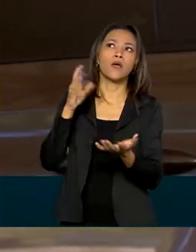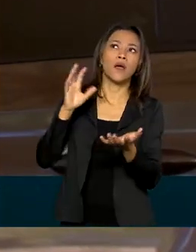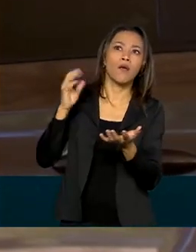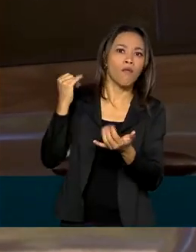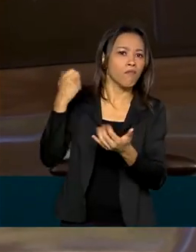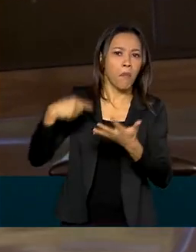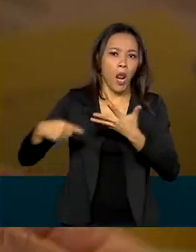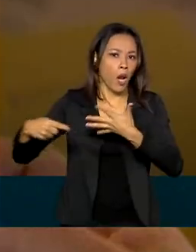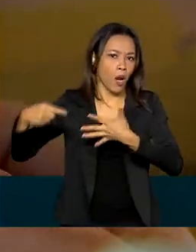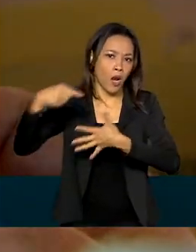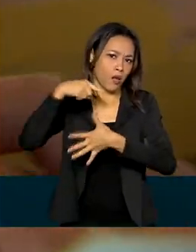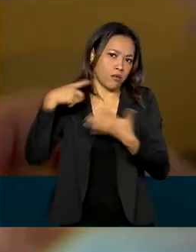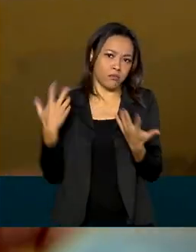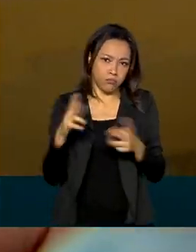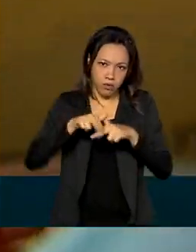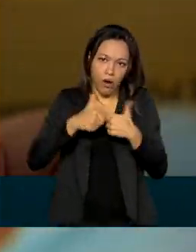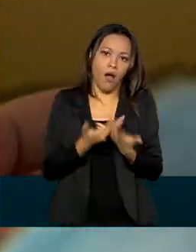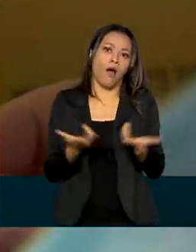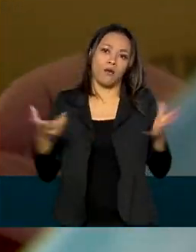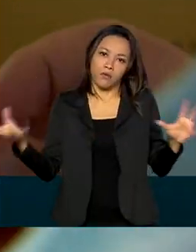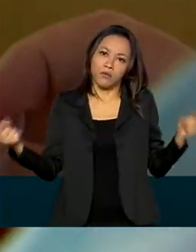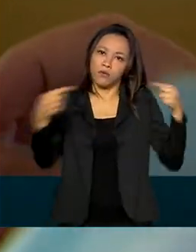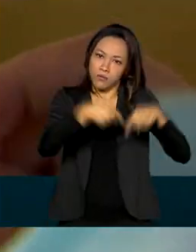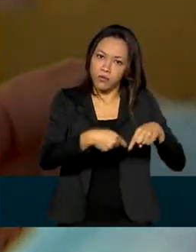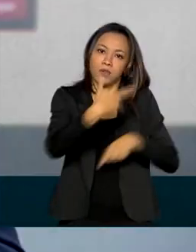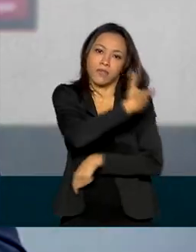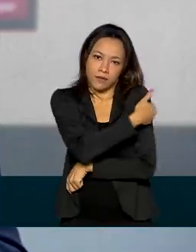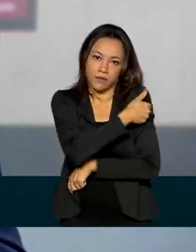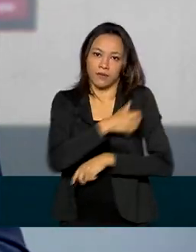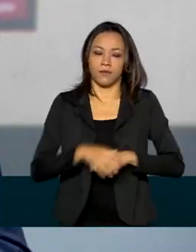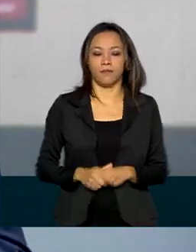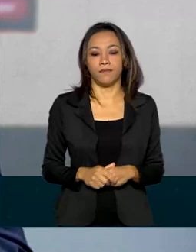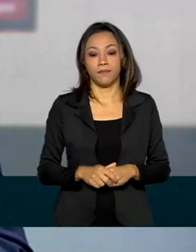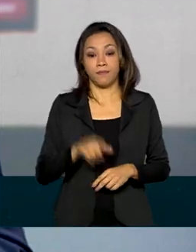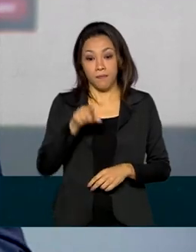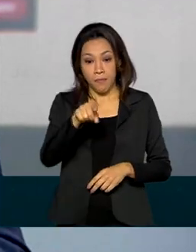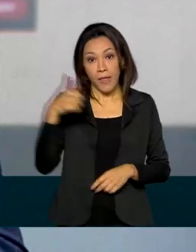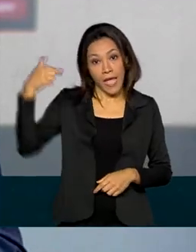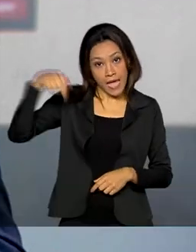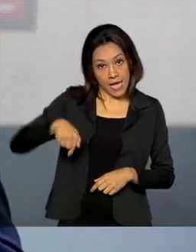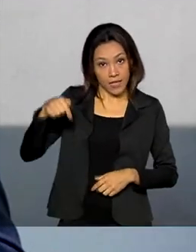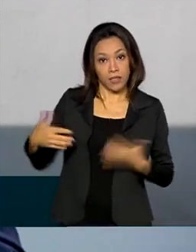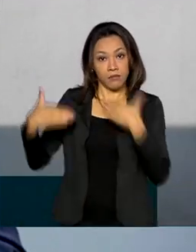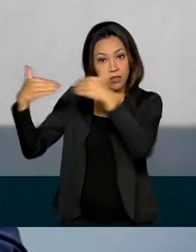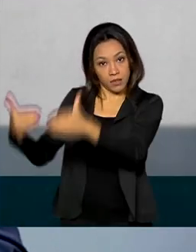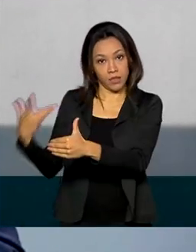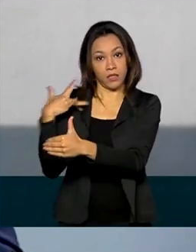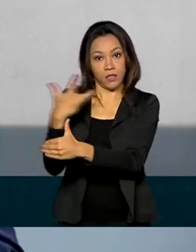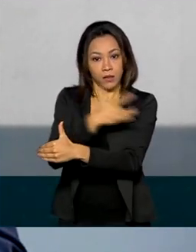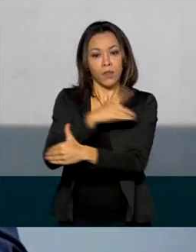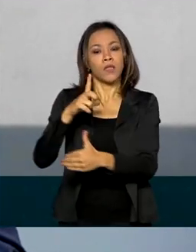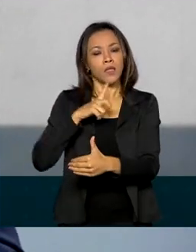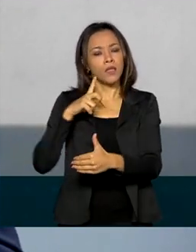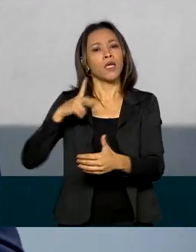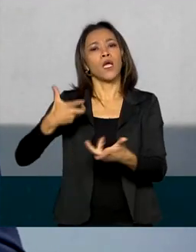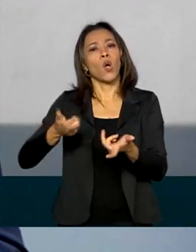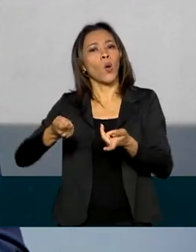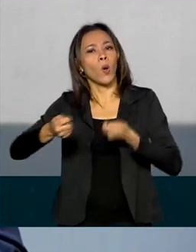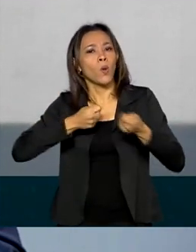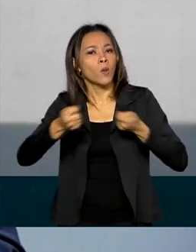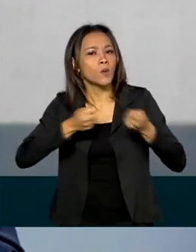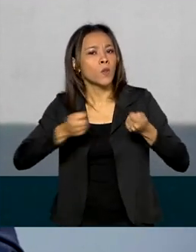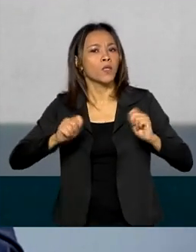adversos supostamente ligados à imunização. Este ministério tem total controle e segurança do